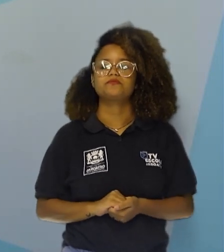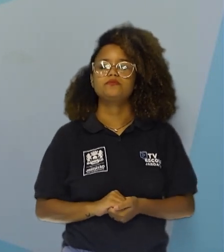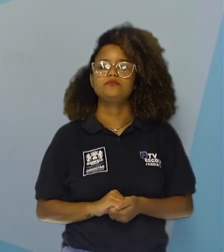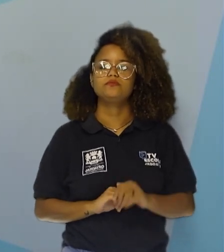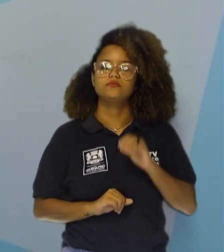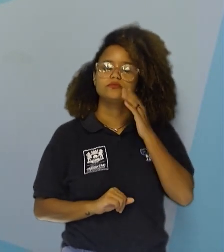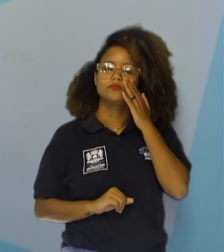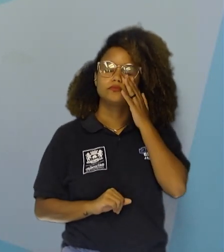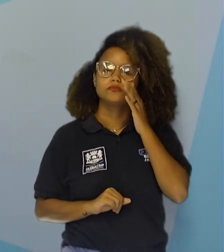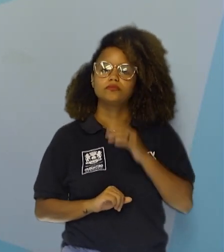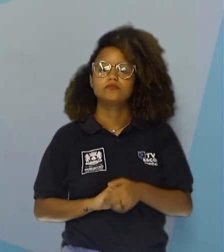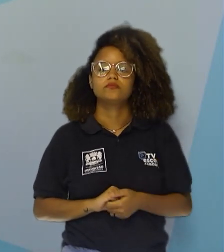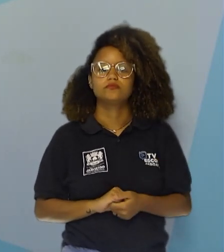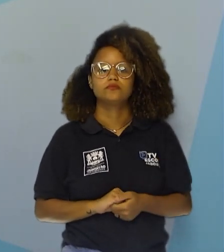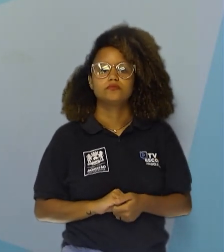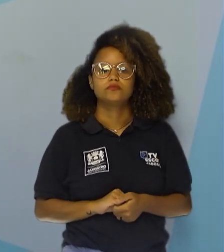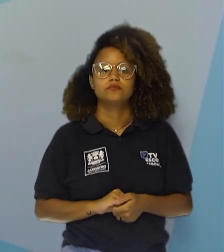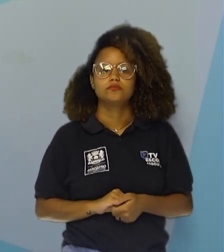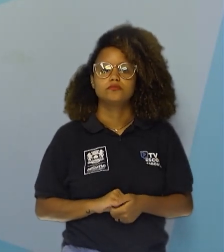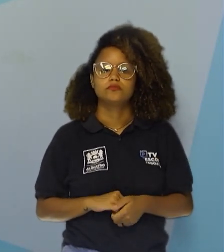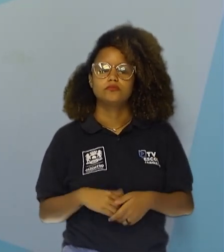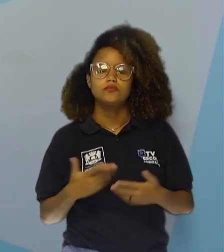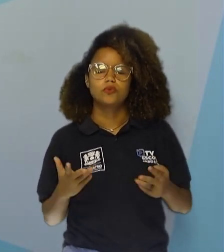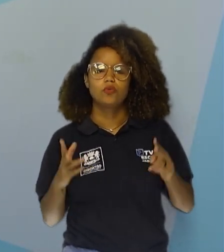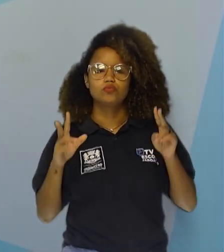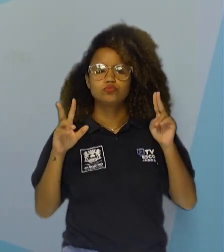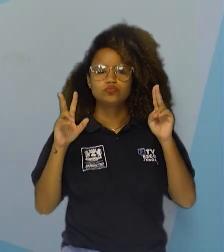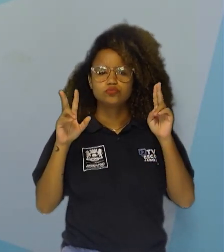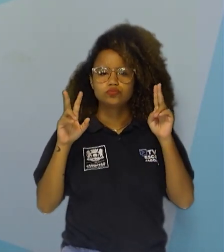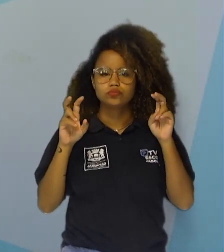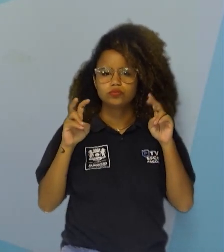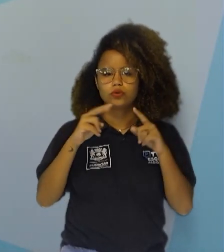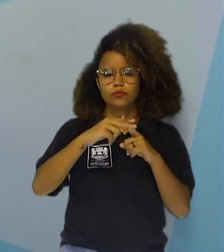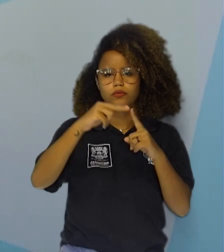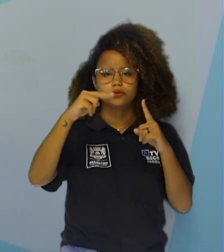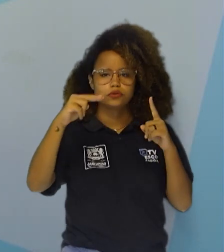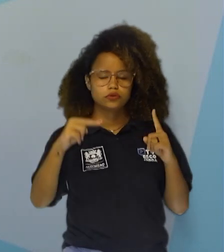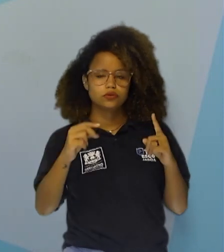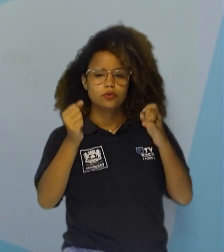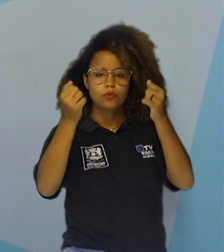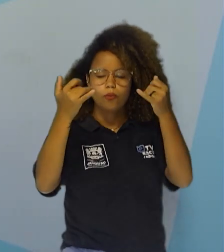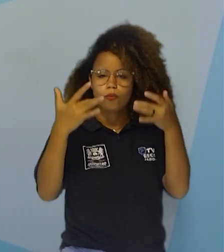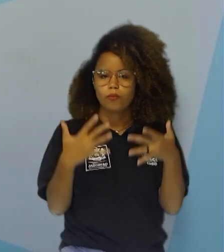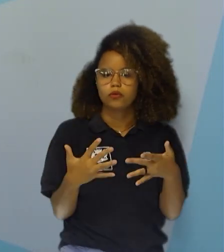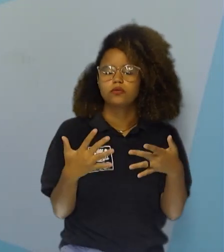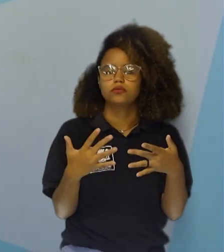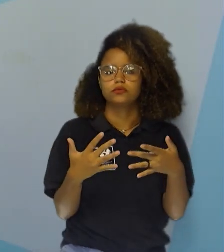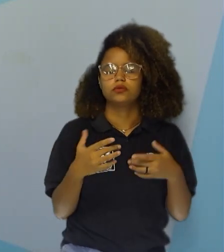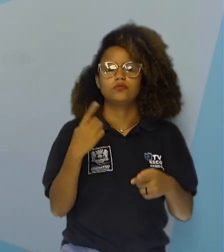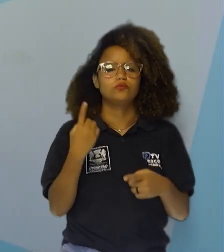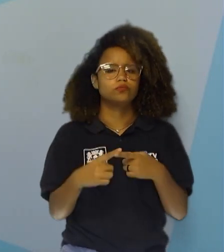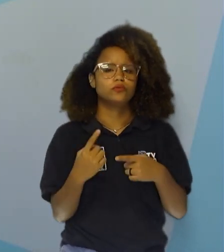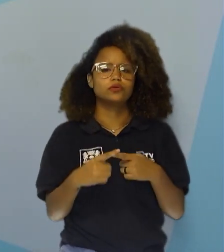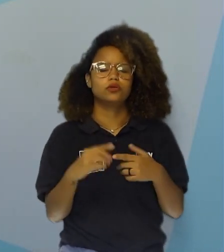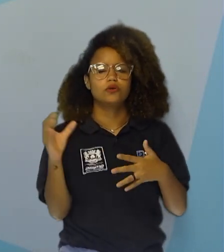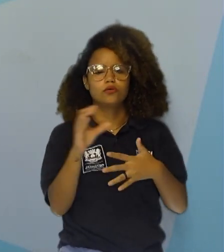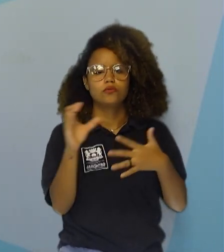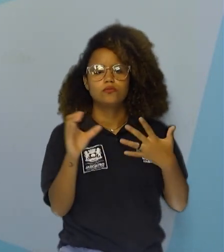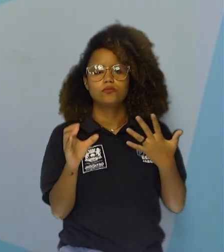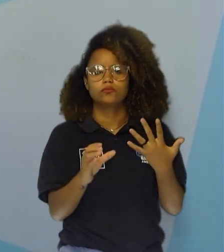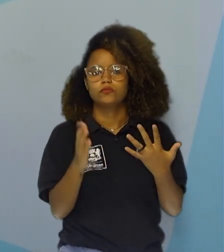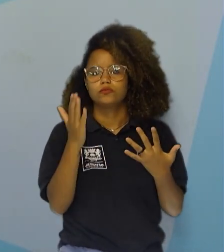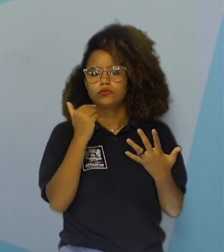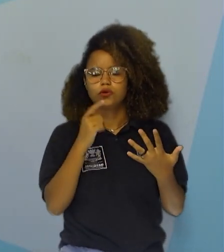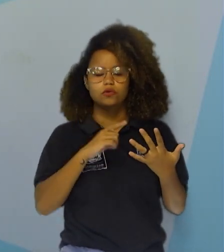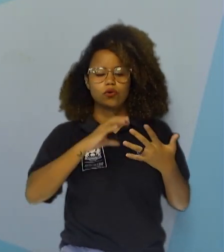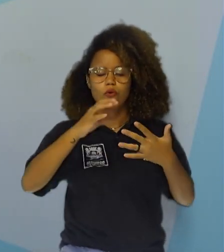Entre as hipóteses que explicam por que as cadeias não